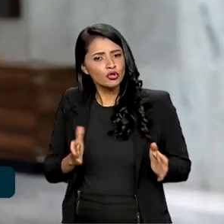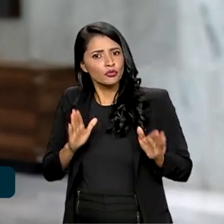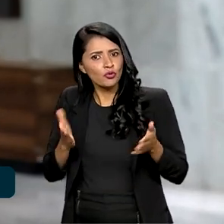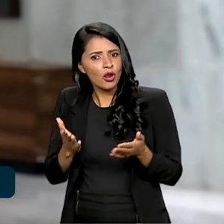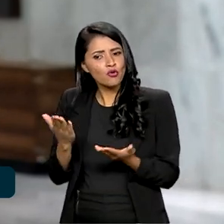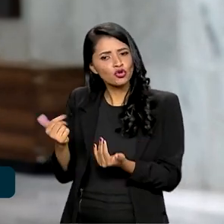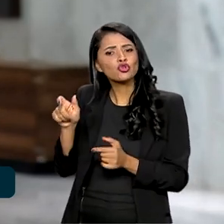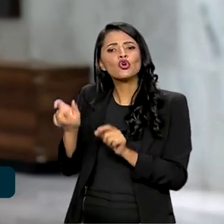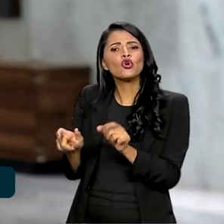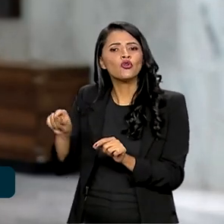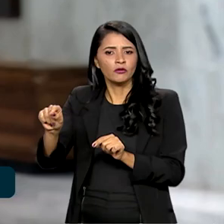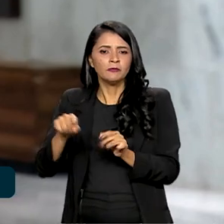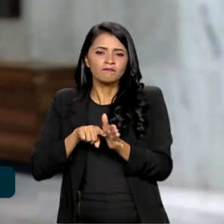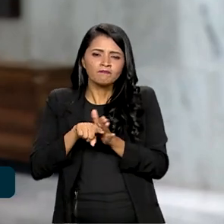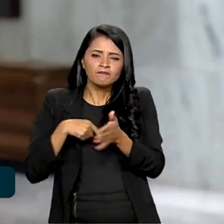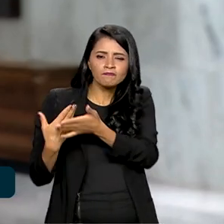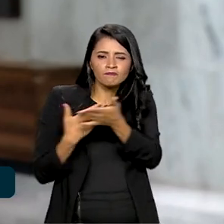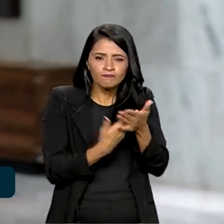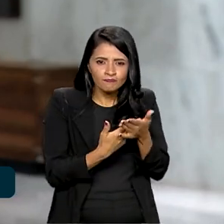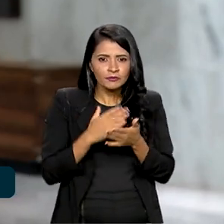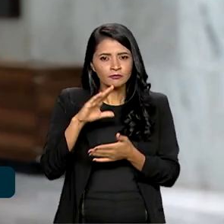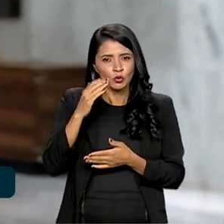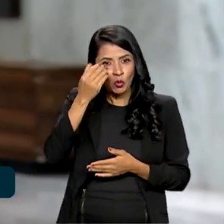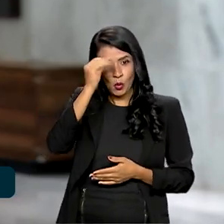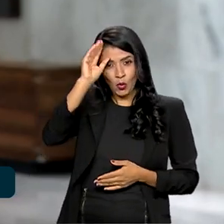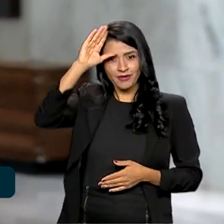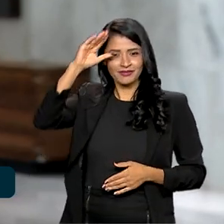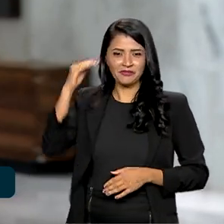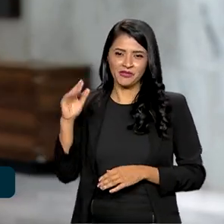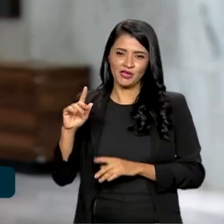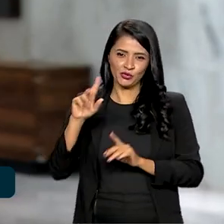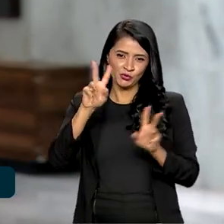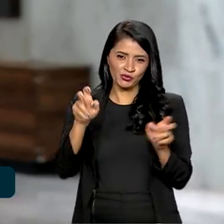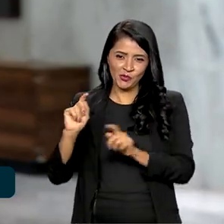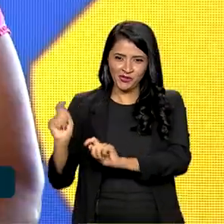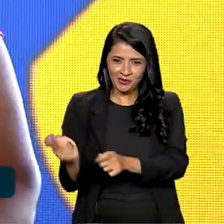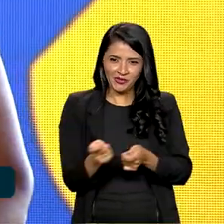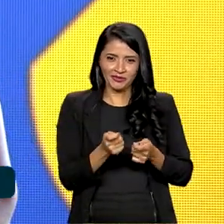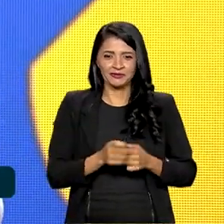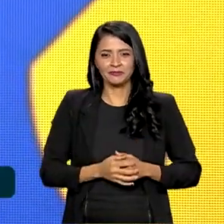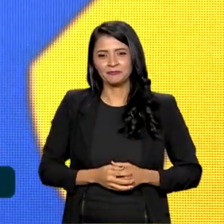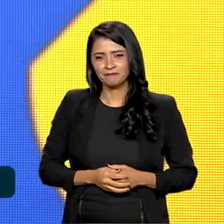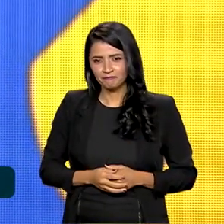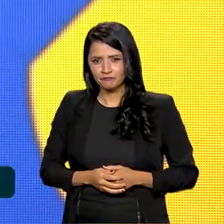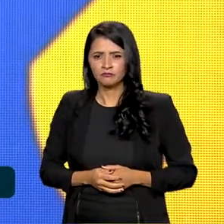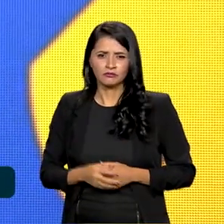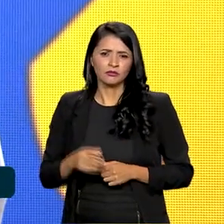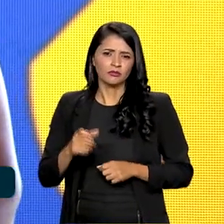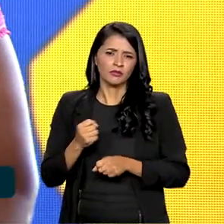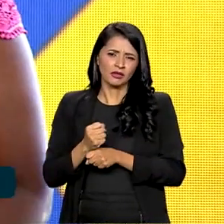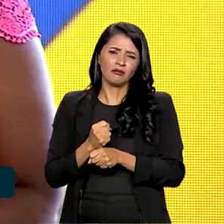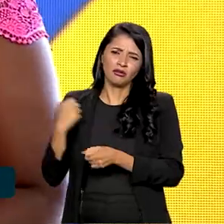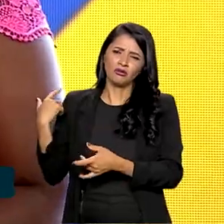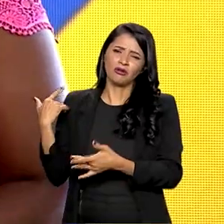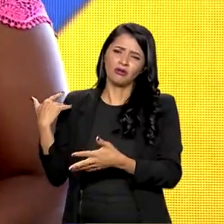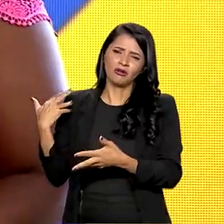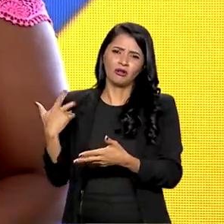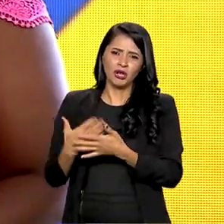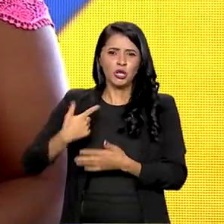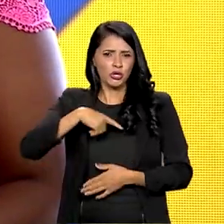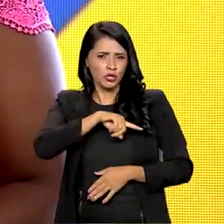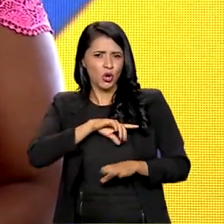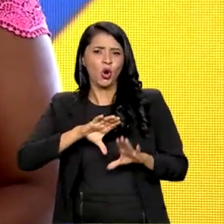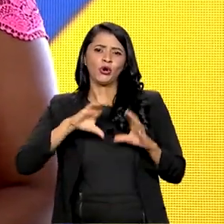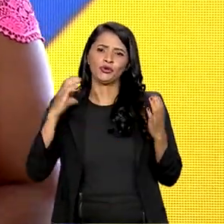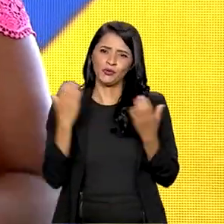jovens a produzir conhecimento científico sobre a pesca artesanal. Durante muito tempo, nós de comunidades